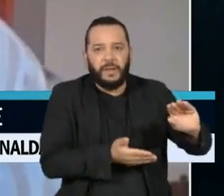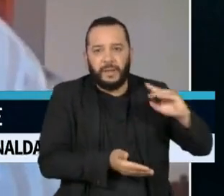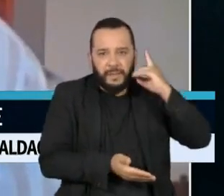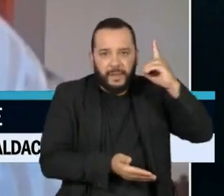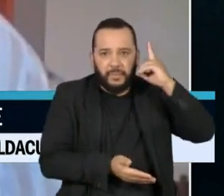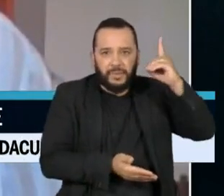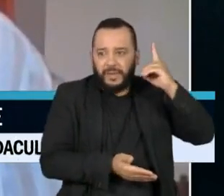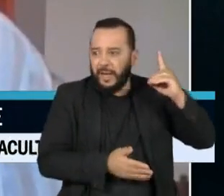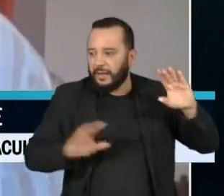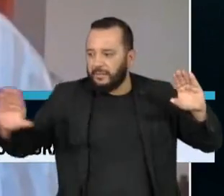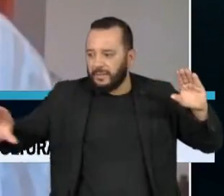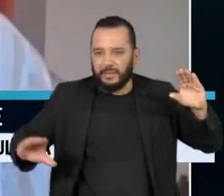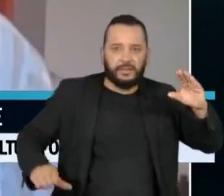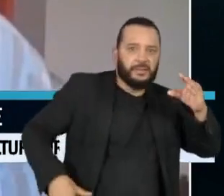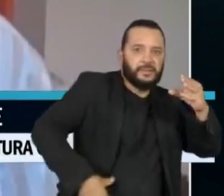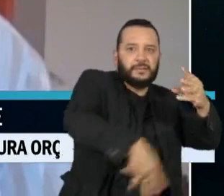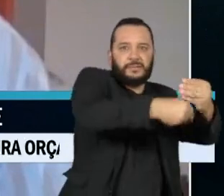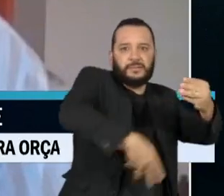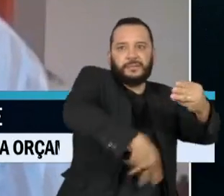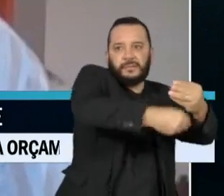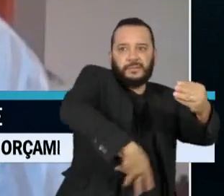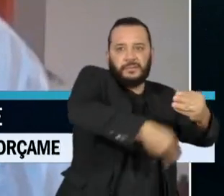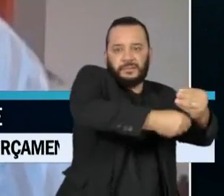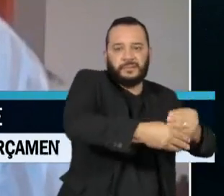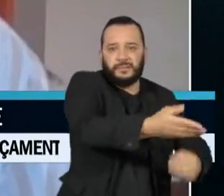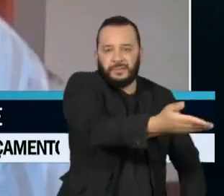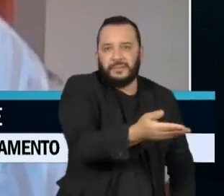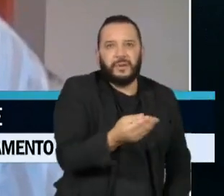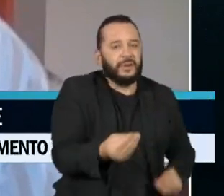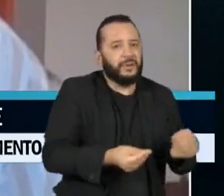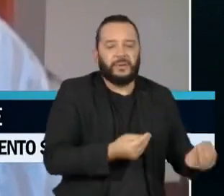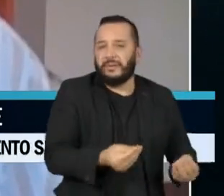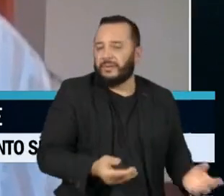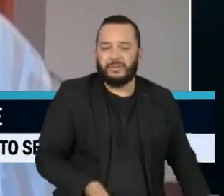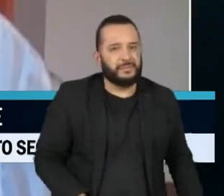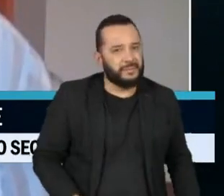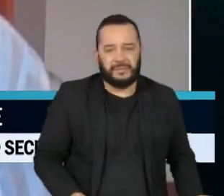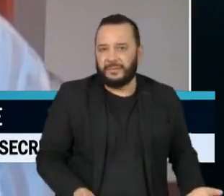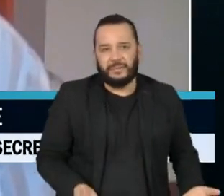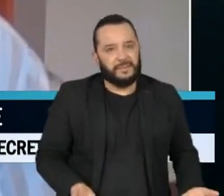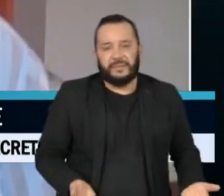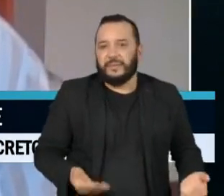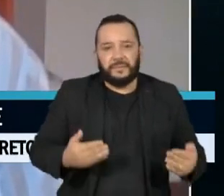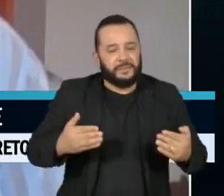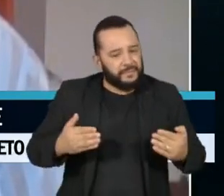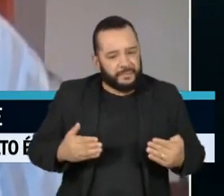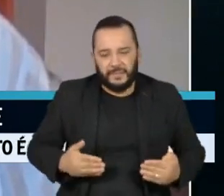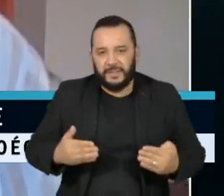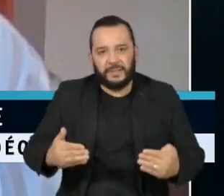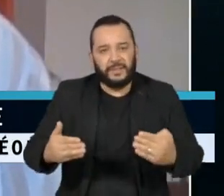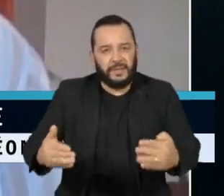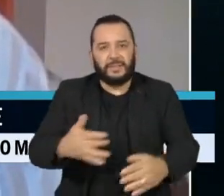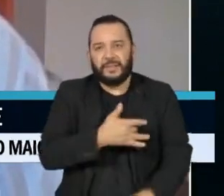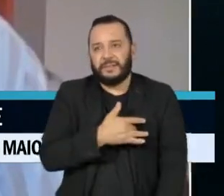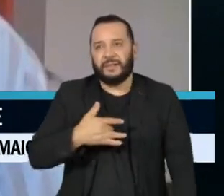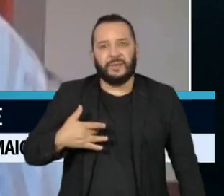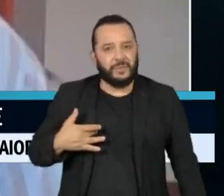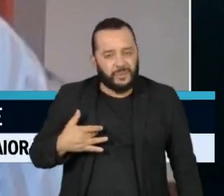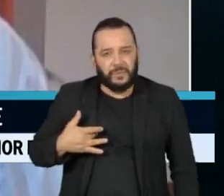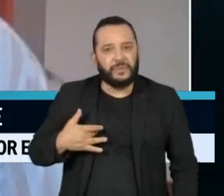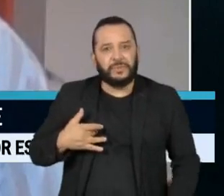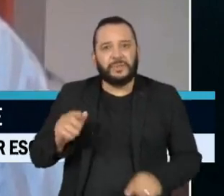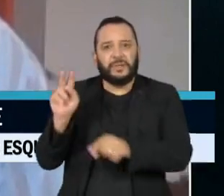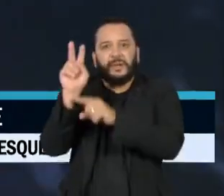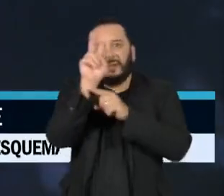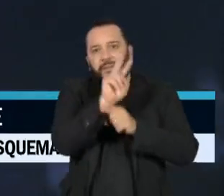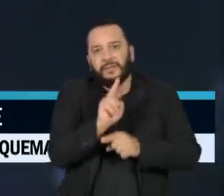e de bancada são emendas que tiram completamente a governabilidade do Ministério da Saúde de fazer a boa gestão da